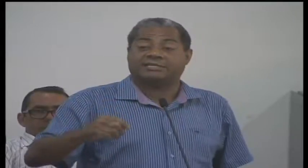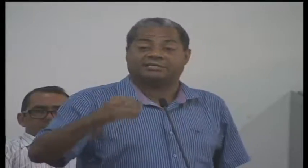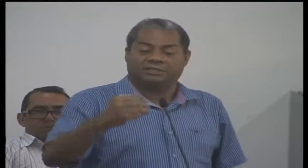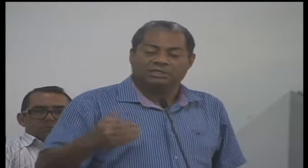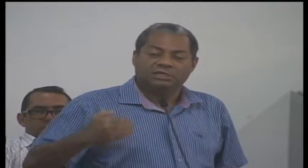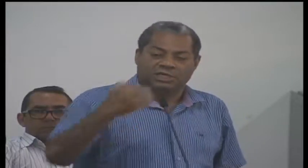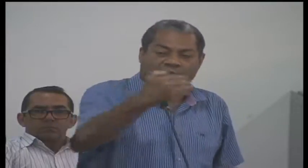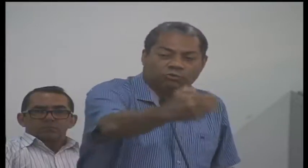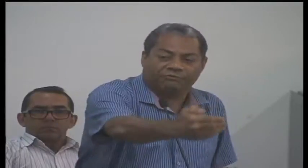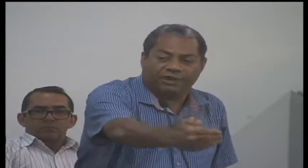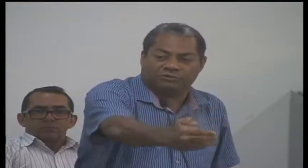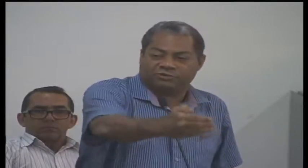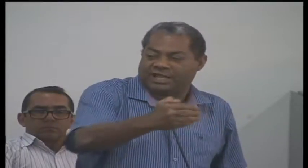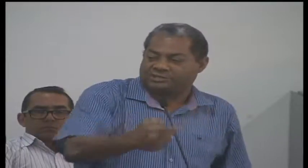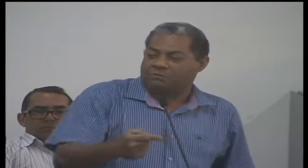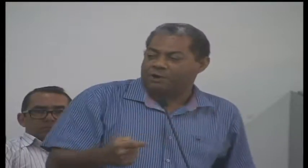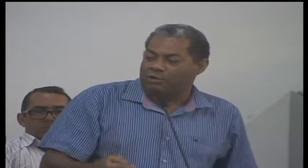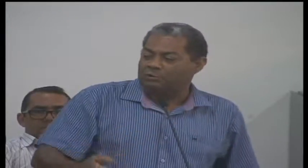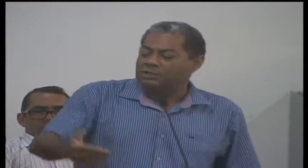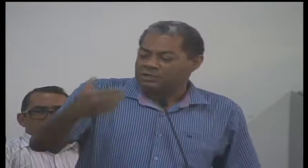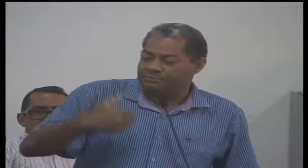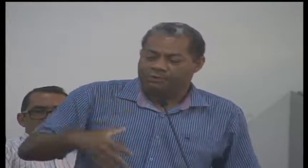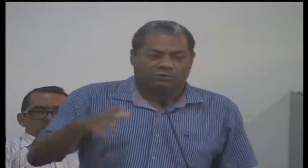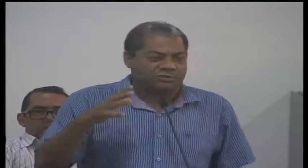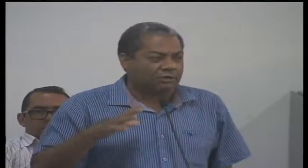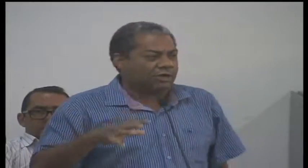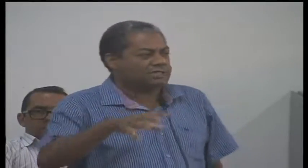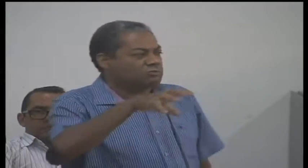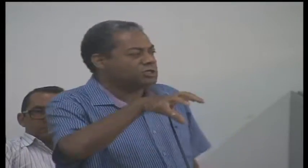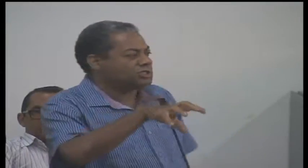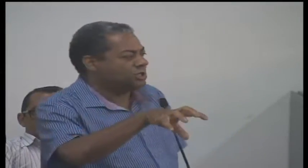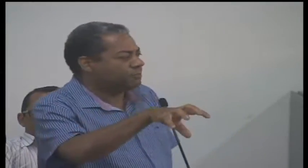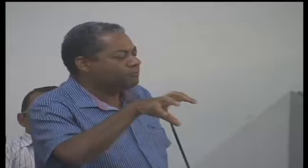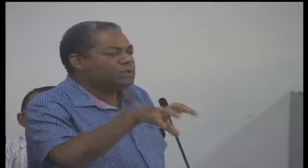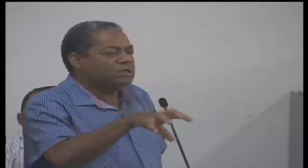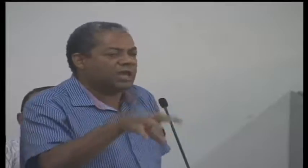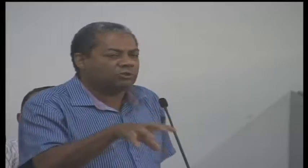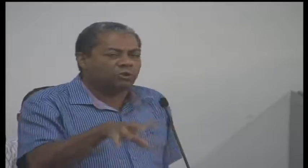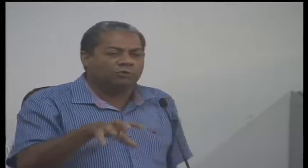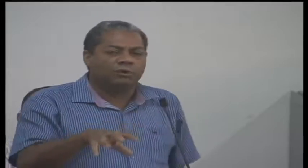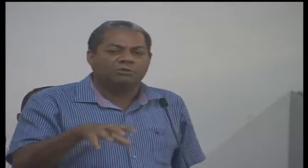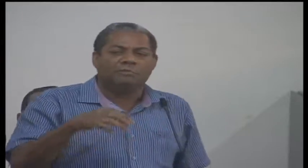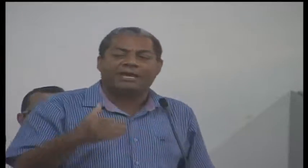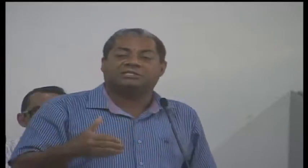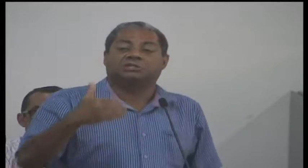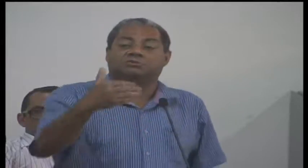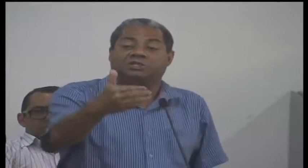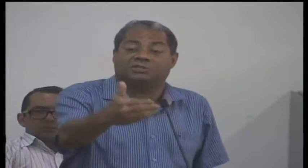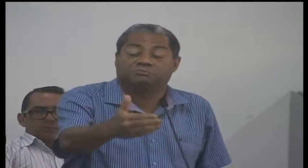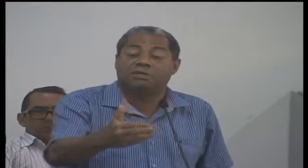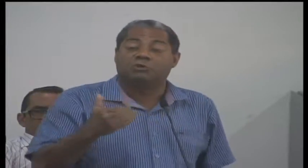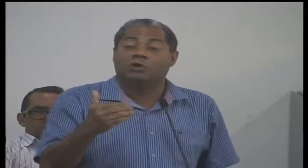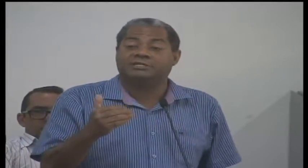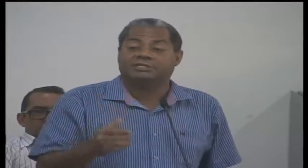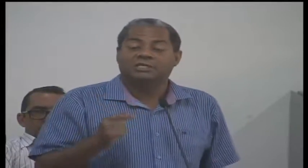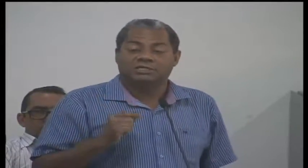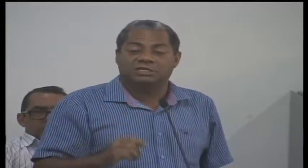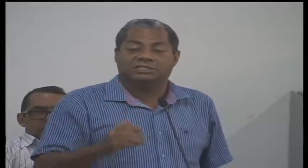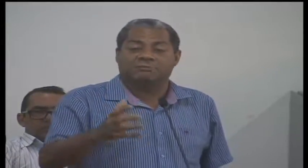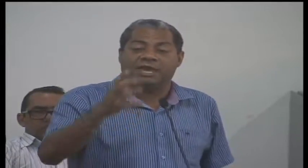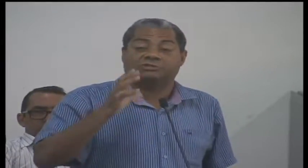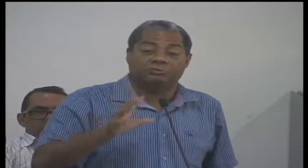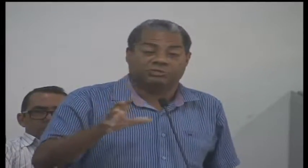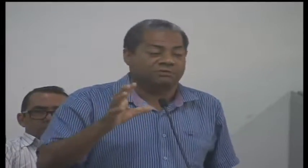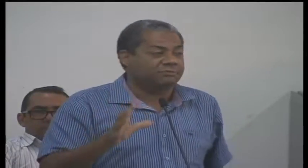ICMS, que é do governo do Estado de São Paulo. E, por consequência, o município tem todo ano mais de 200 milhões